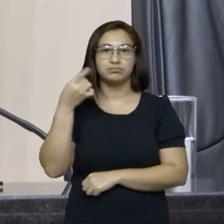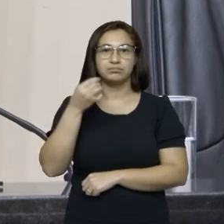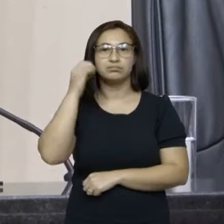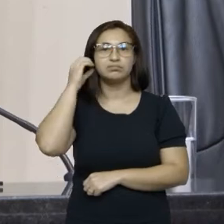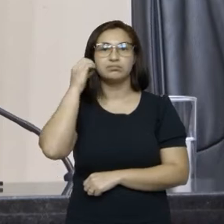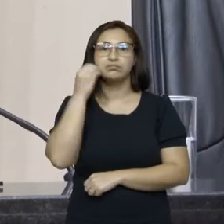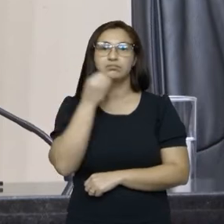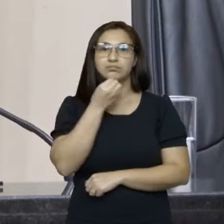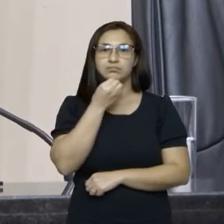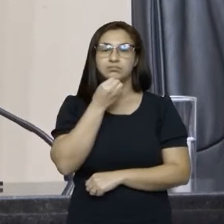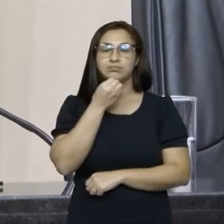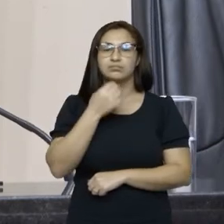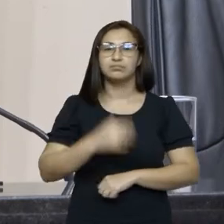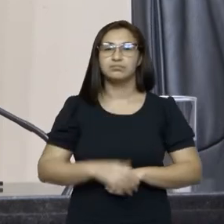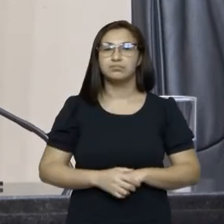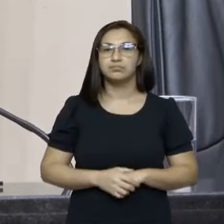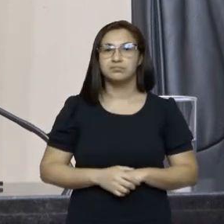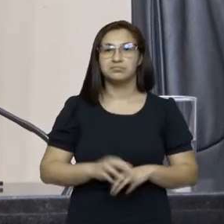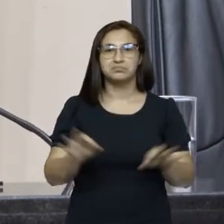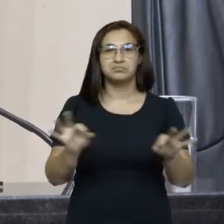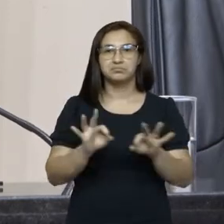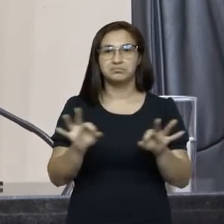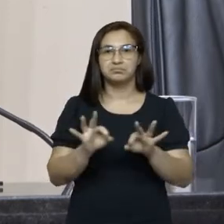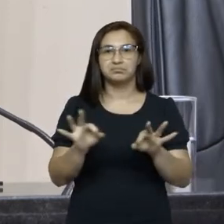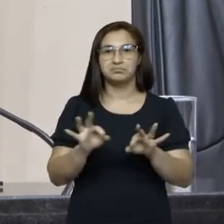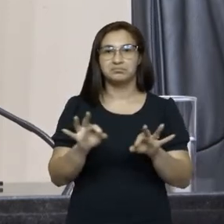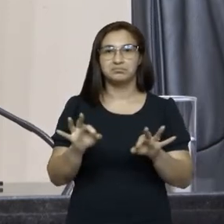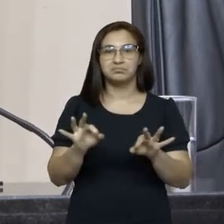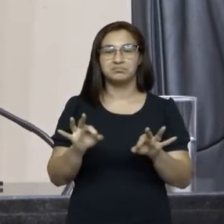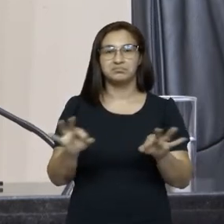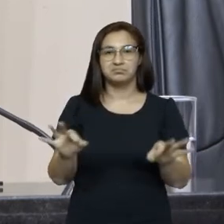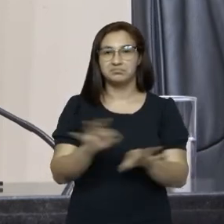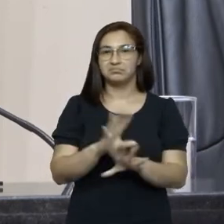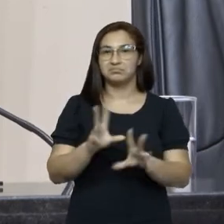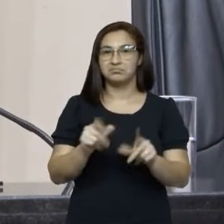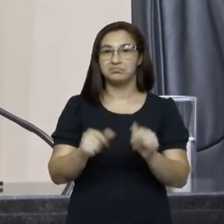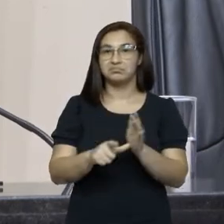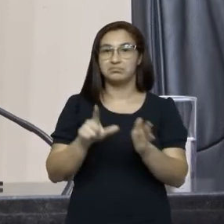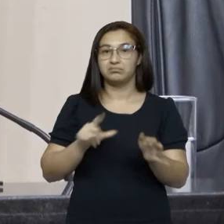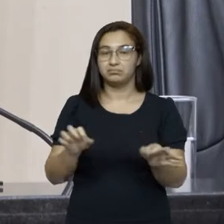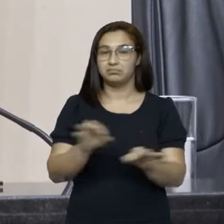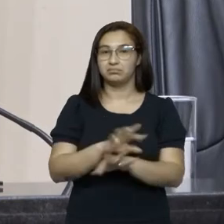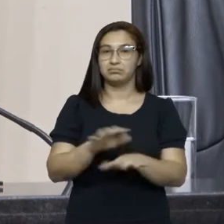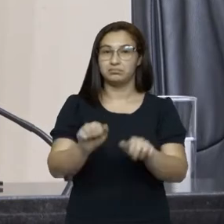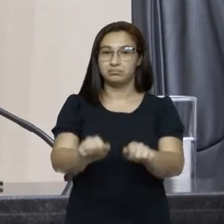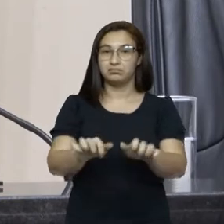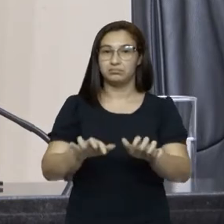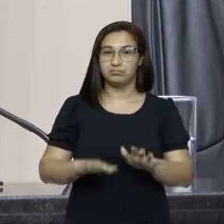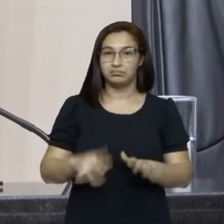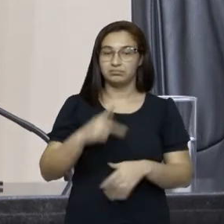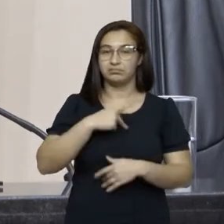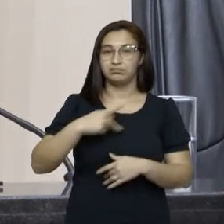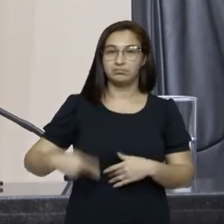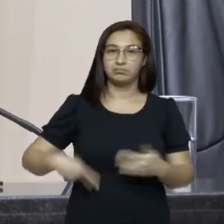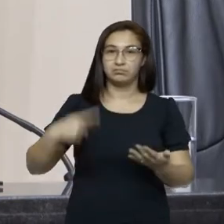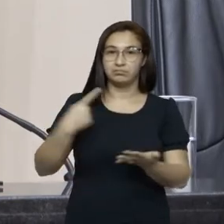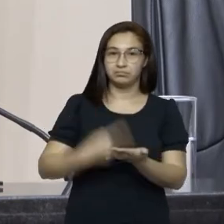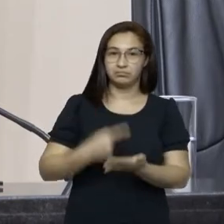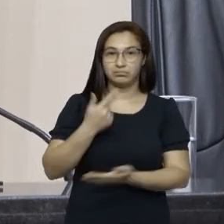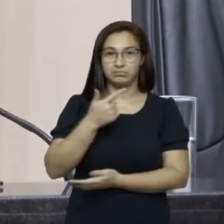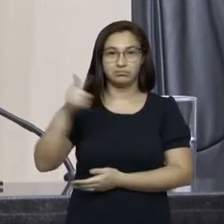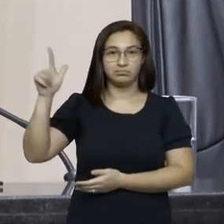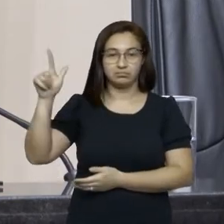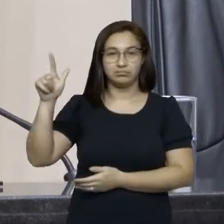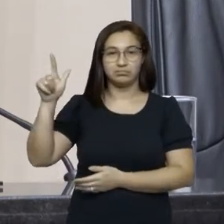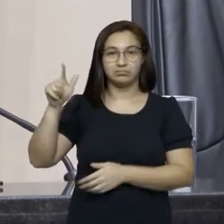Vicentini, nada mais havendo a tratar, e antes de encerrar a sessão, o senhor presidente convocou outra